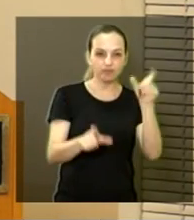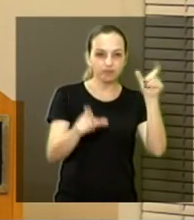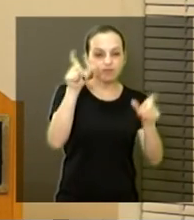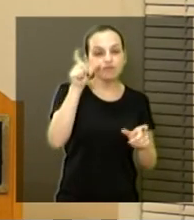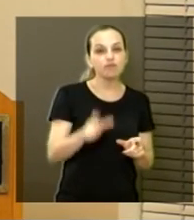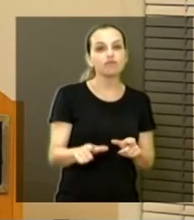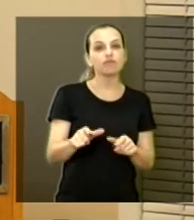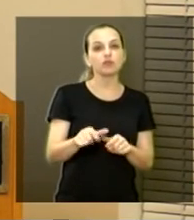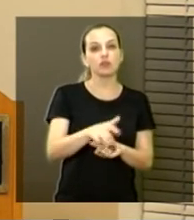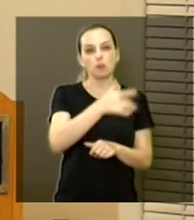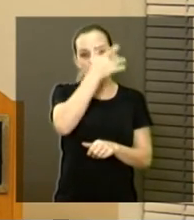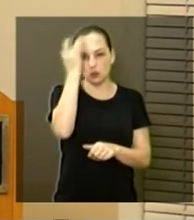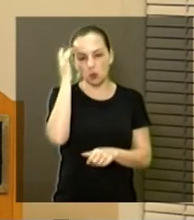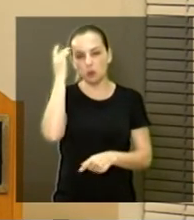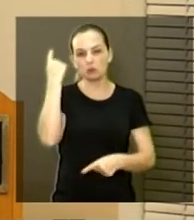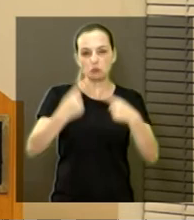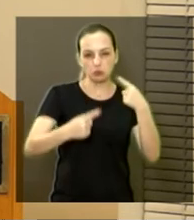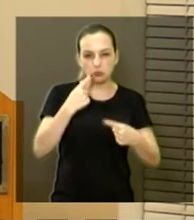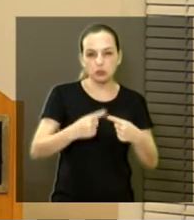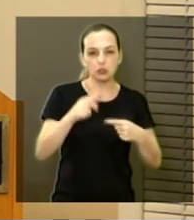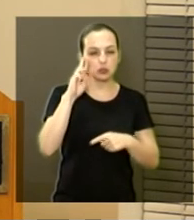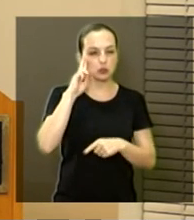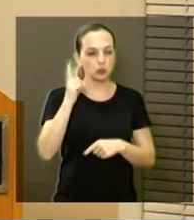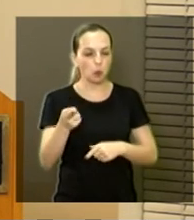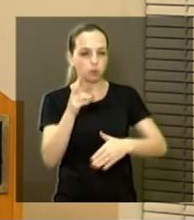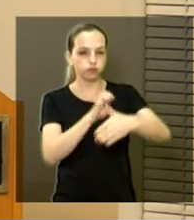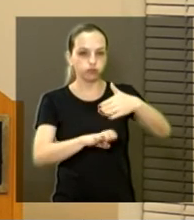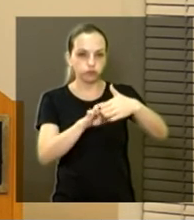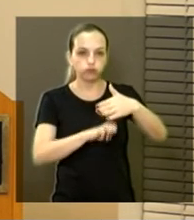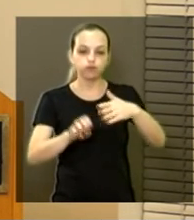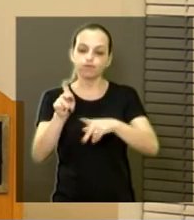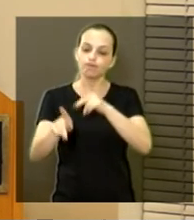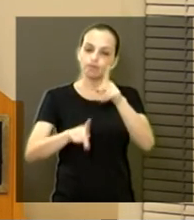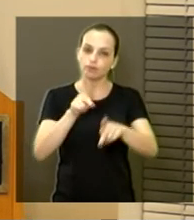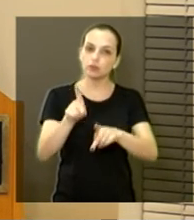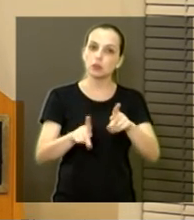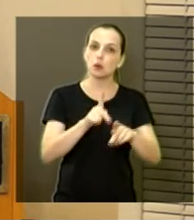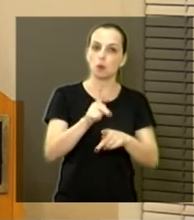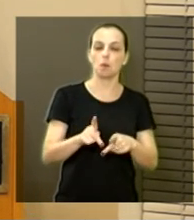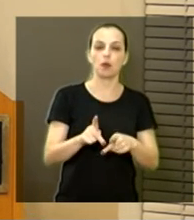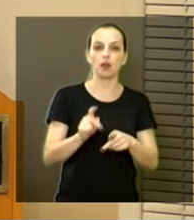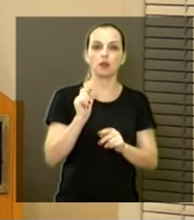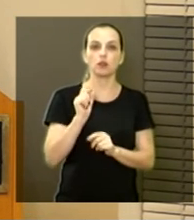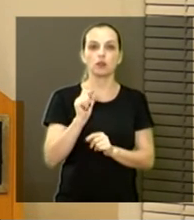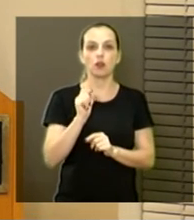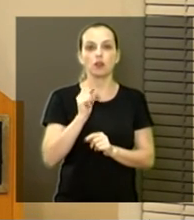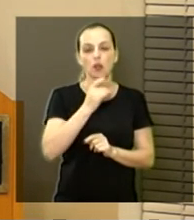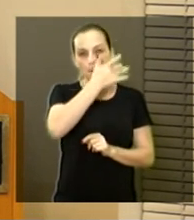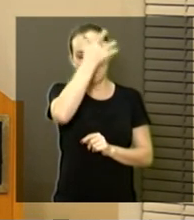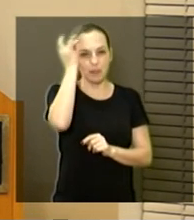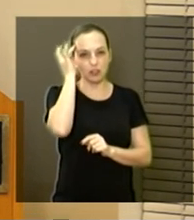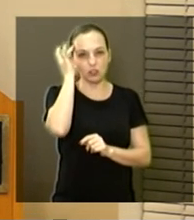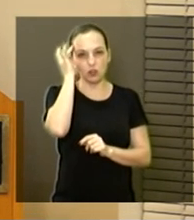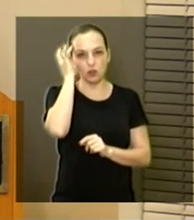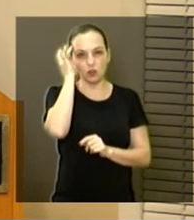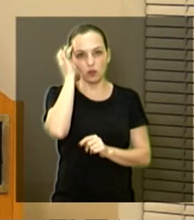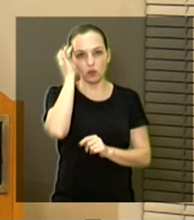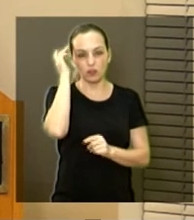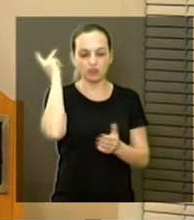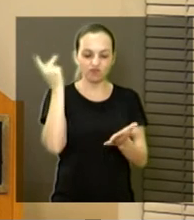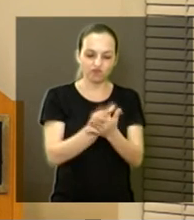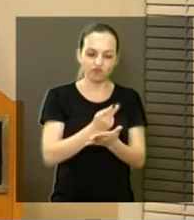infelizmente muitos políticos, empresários, e o povo geral, uma forma geral, muita gente cometendo